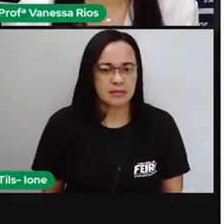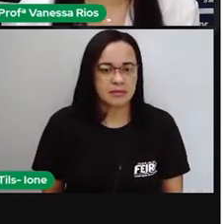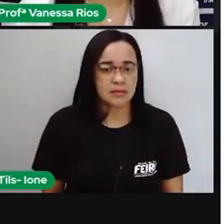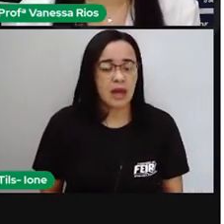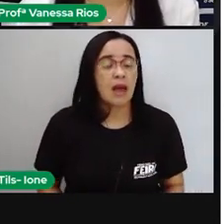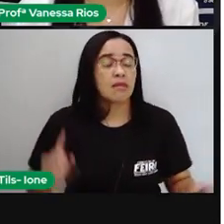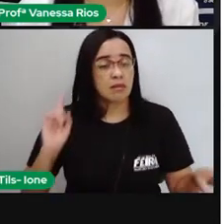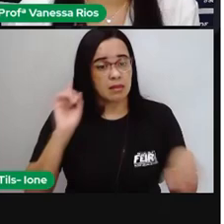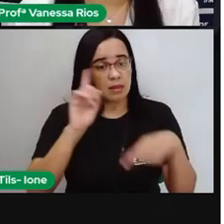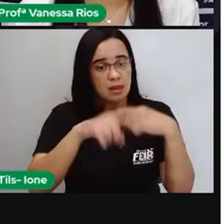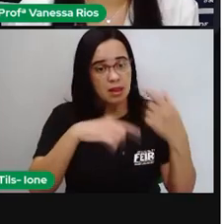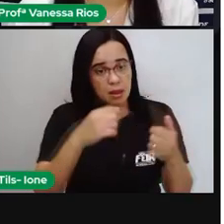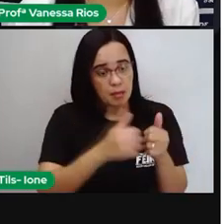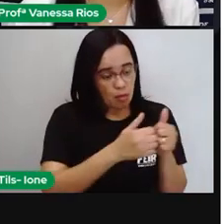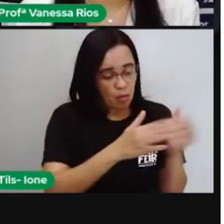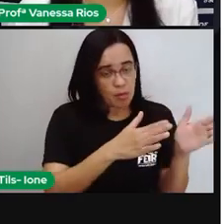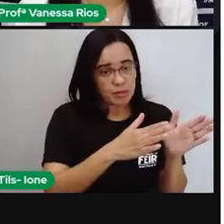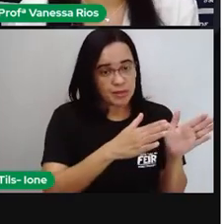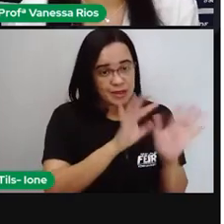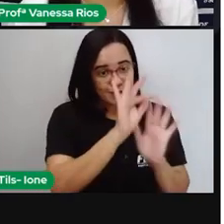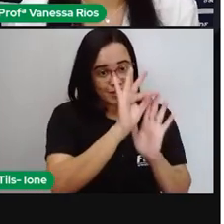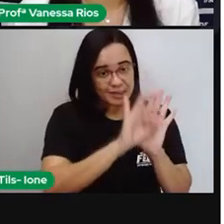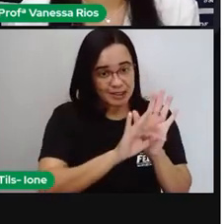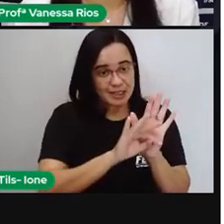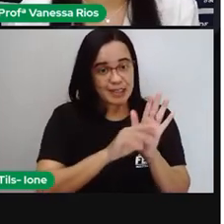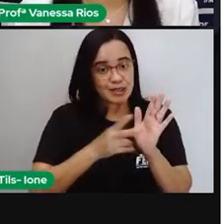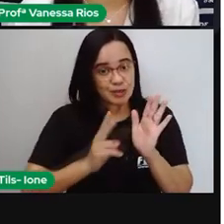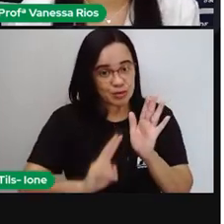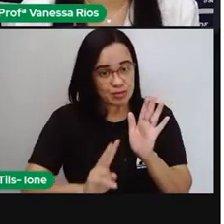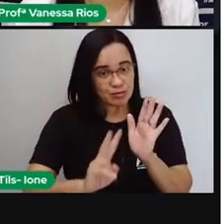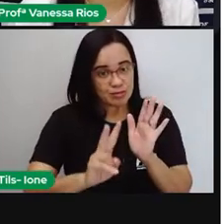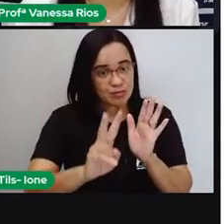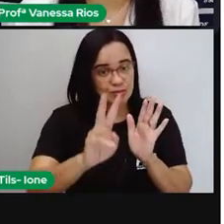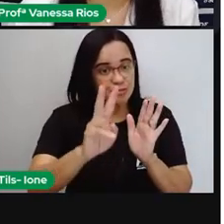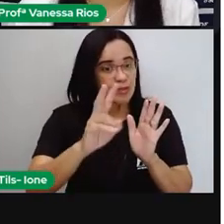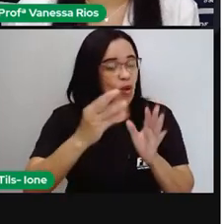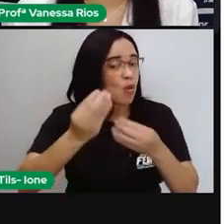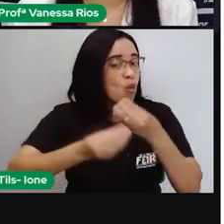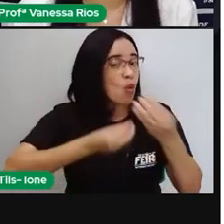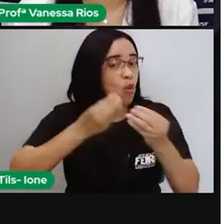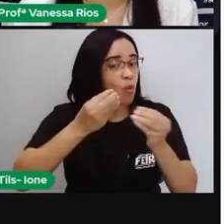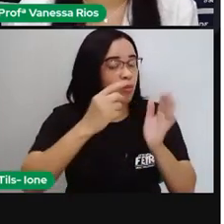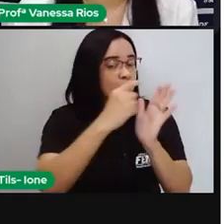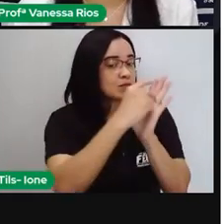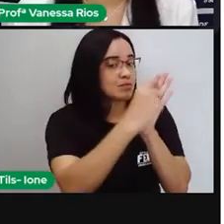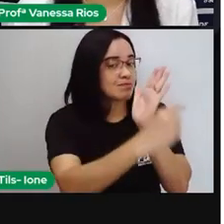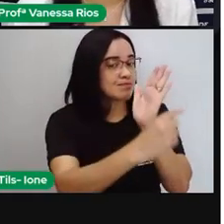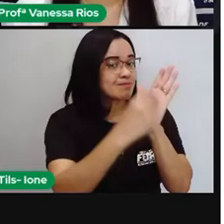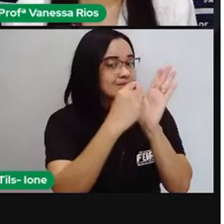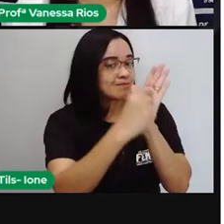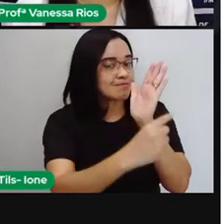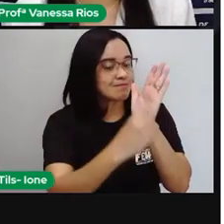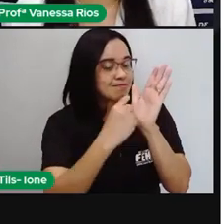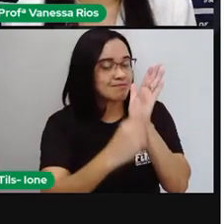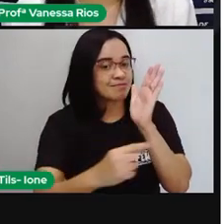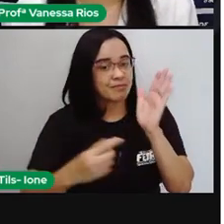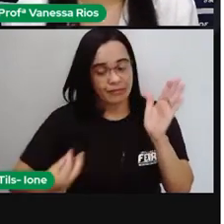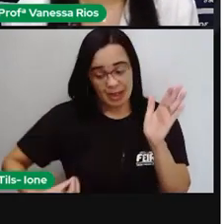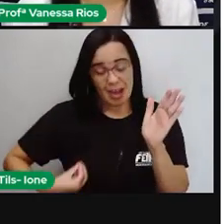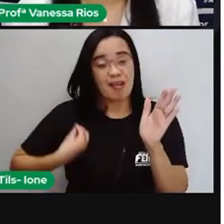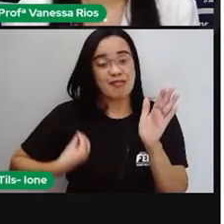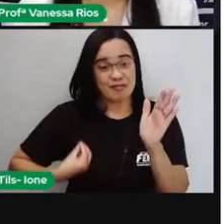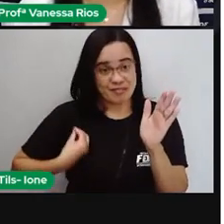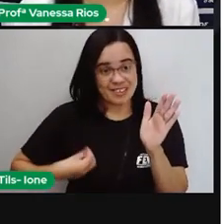após a apresentação o texto segue com a divisão pelos tópicos que marcam a trajetória da pessoa